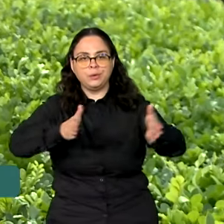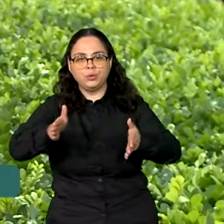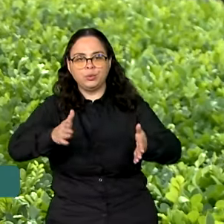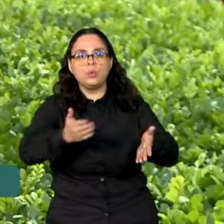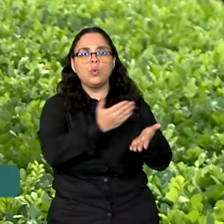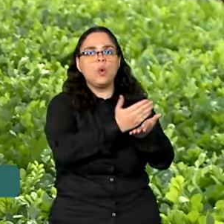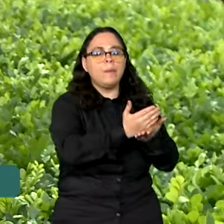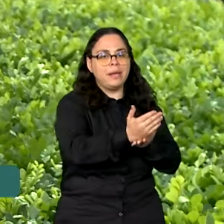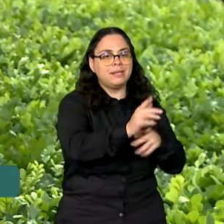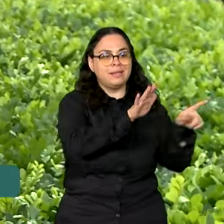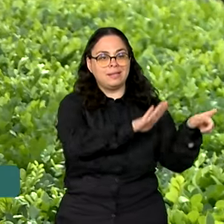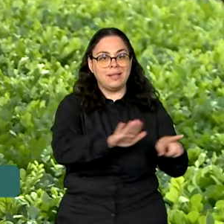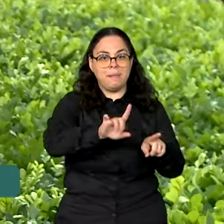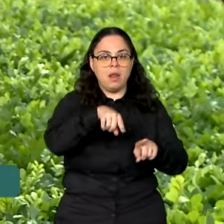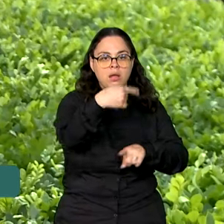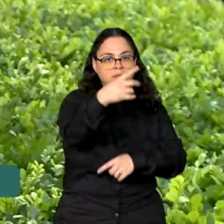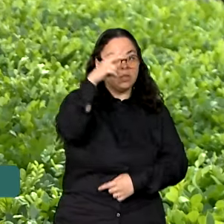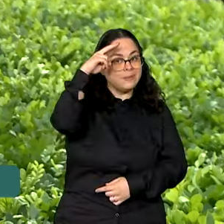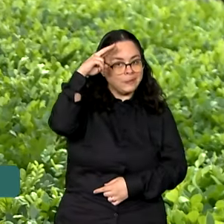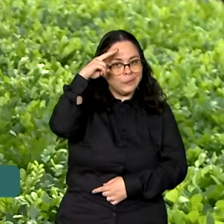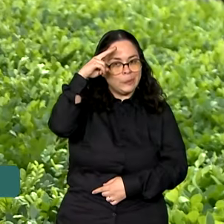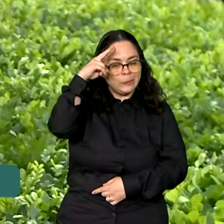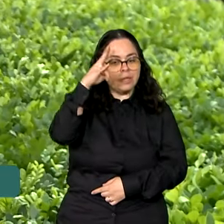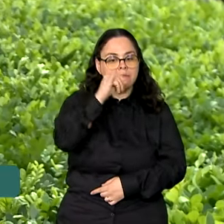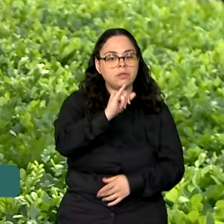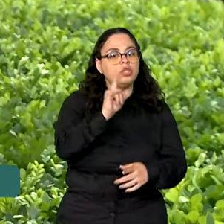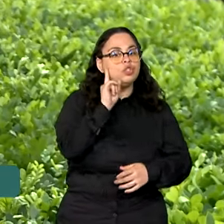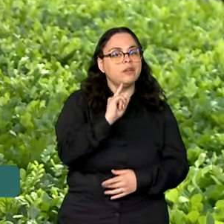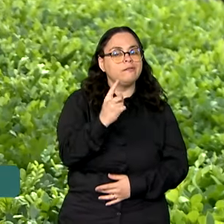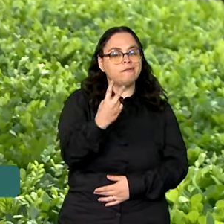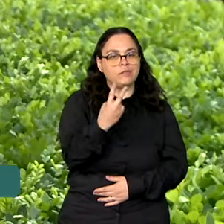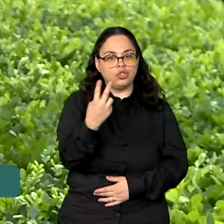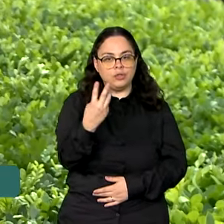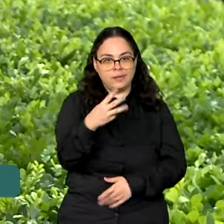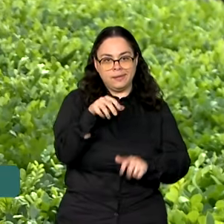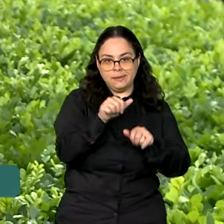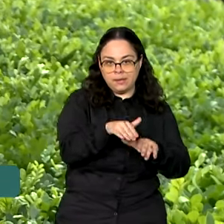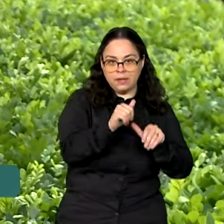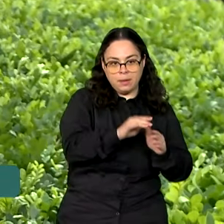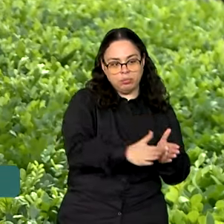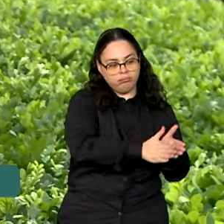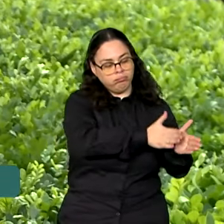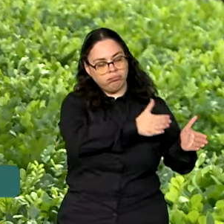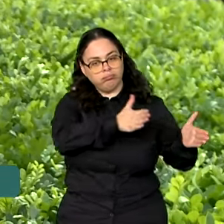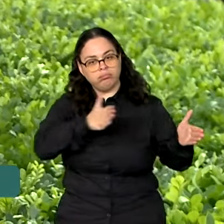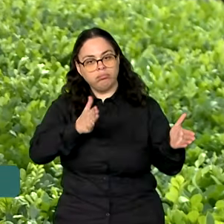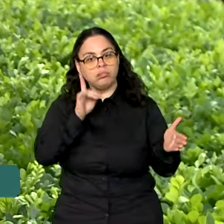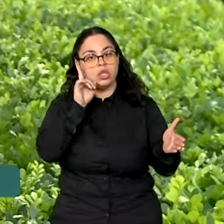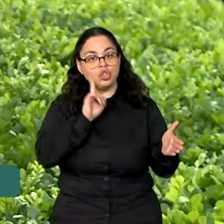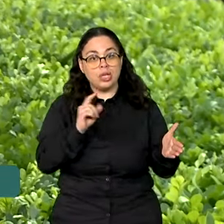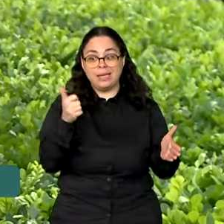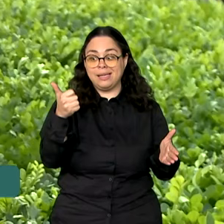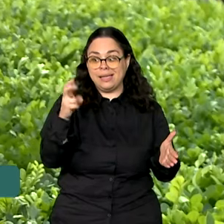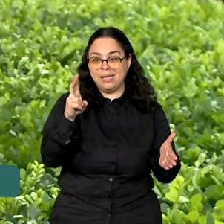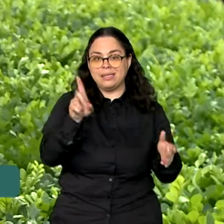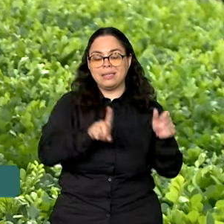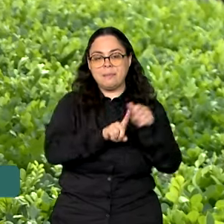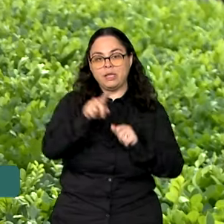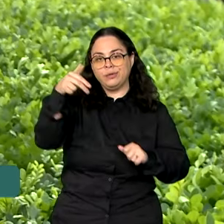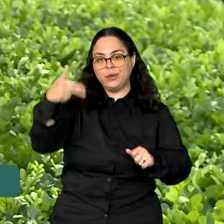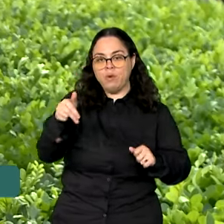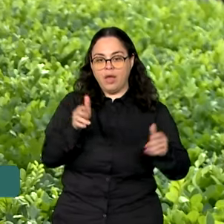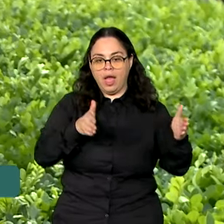começam já na próxima segunda-feira. Eles vão do dia 23 de setembro até o dia 15 de